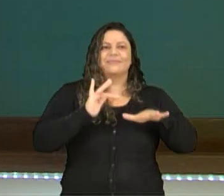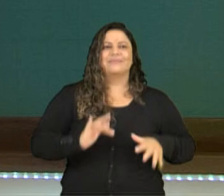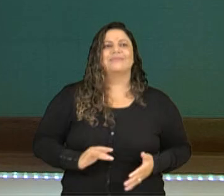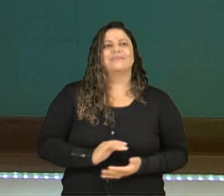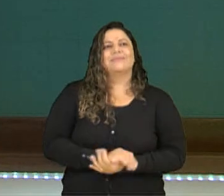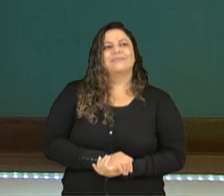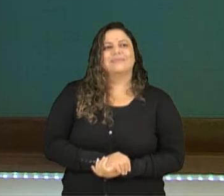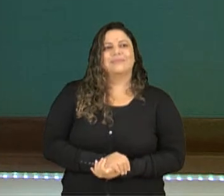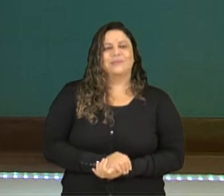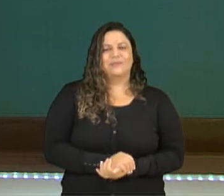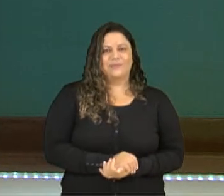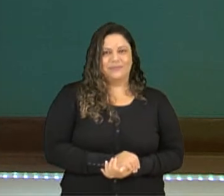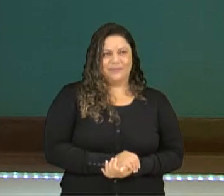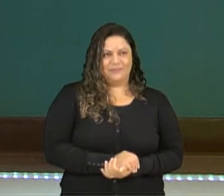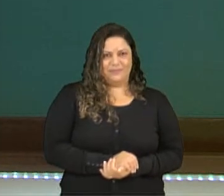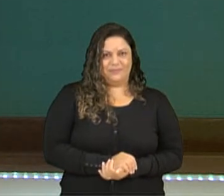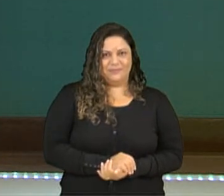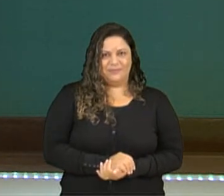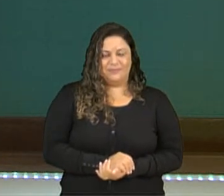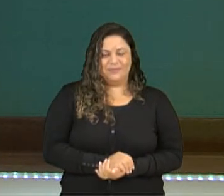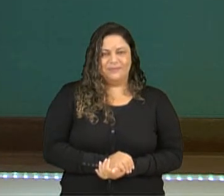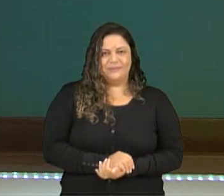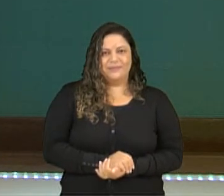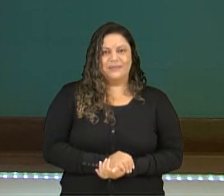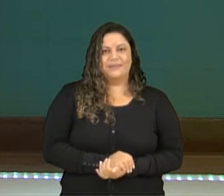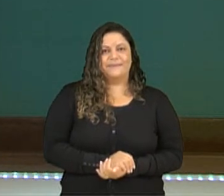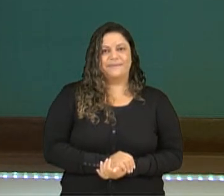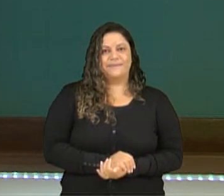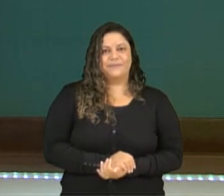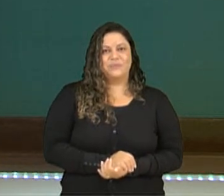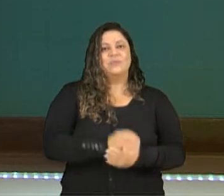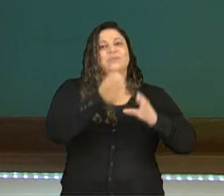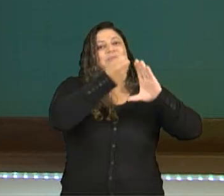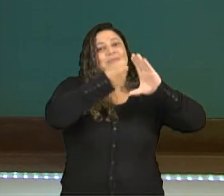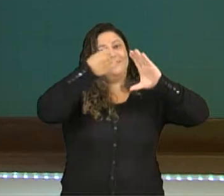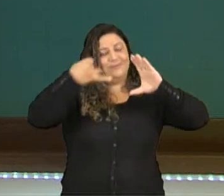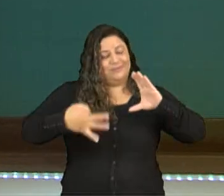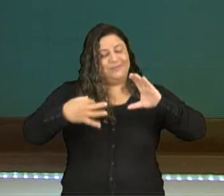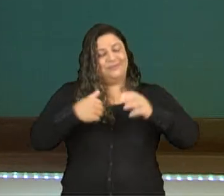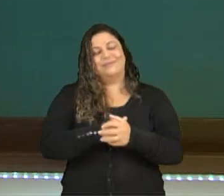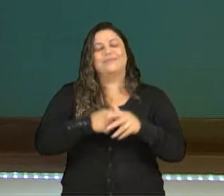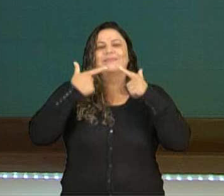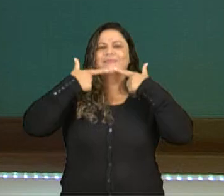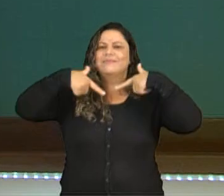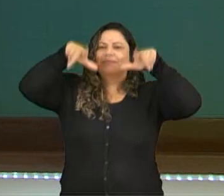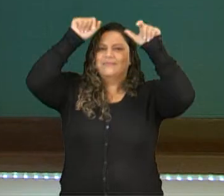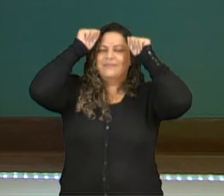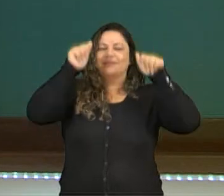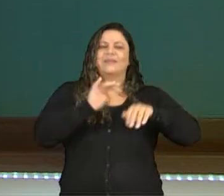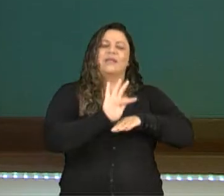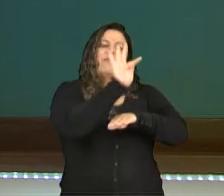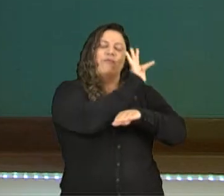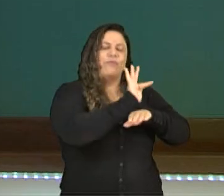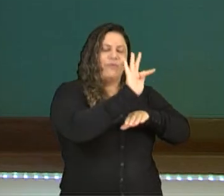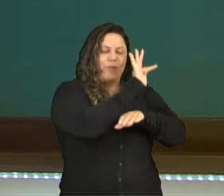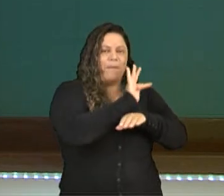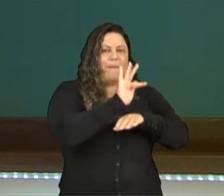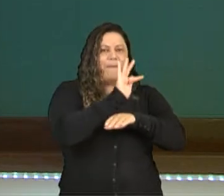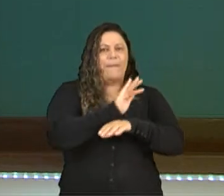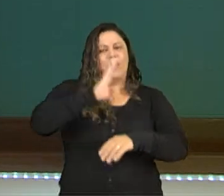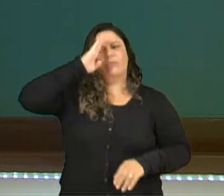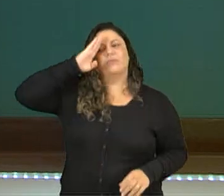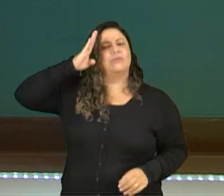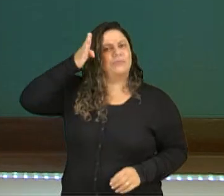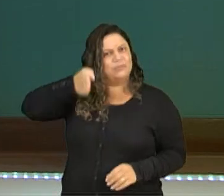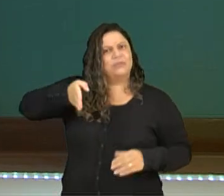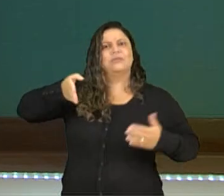Então aqui também, retomando as características, né, linguagem formal, uma linguagem clara e objetiva, né, para que